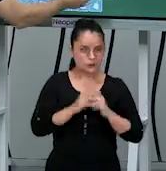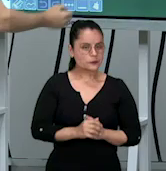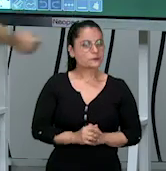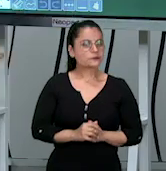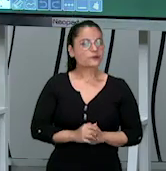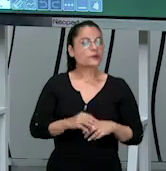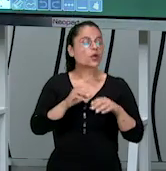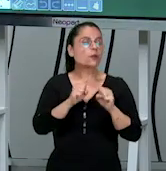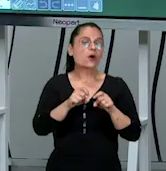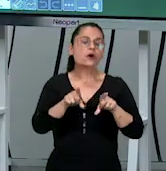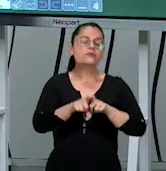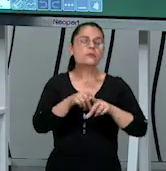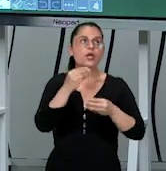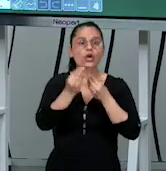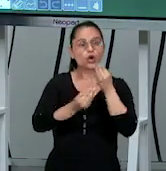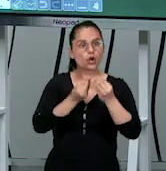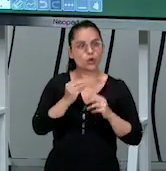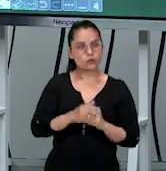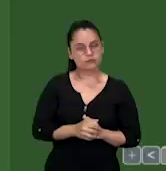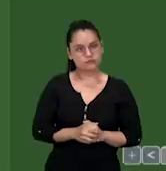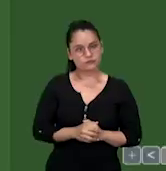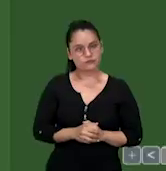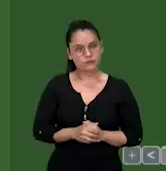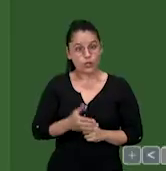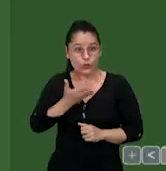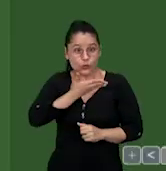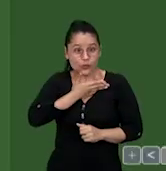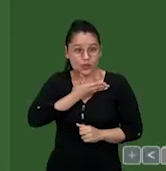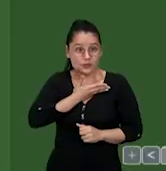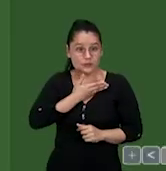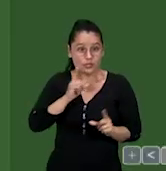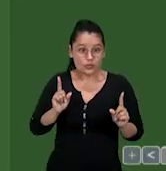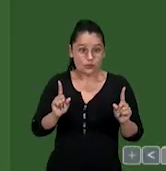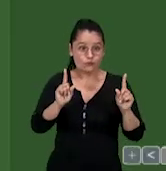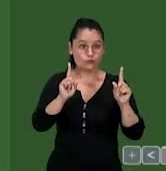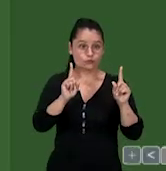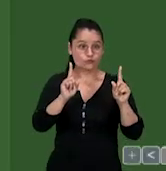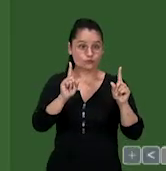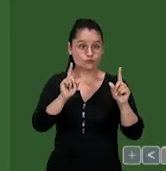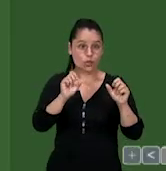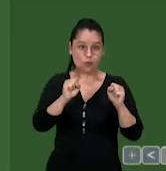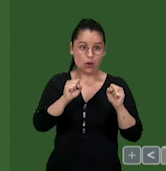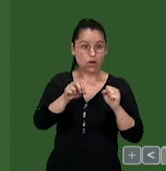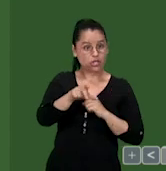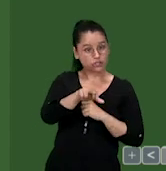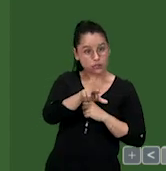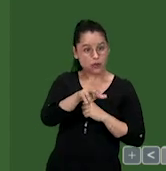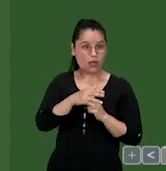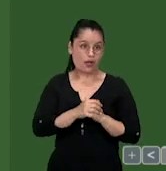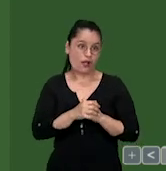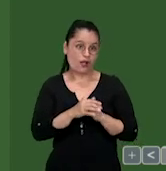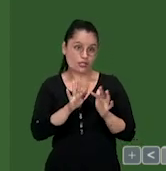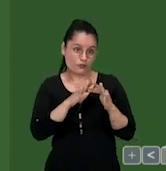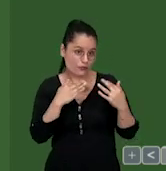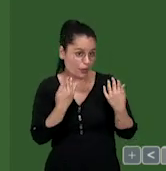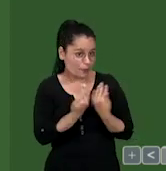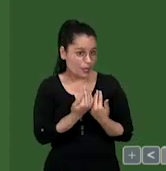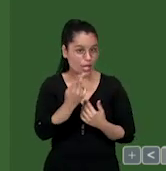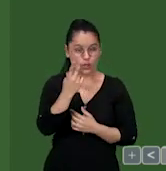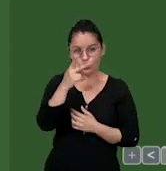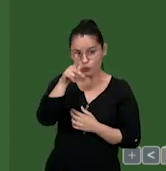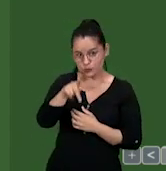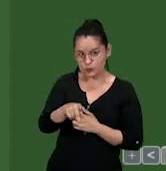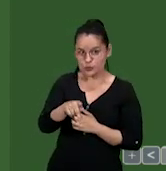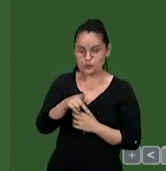posso rebater a bola com um amigo meu irmão alguém ó agora eu já preciso de duas pessoas